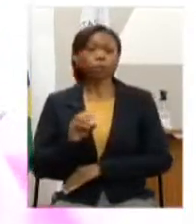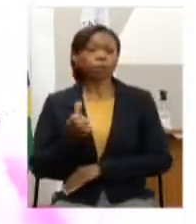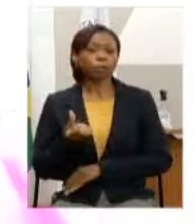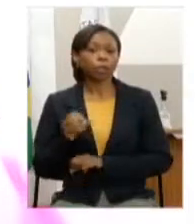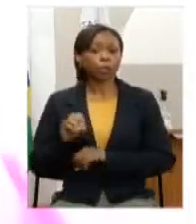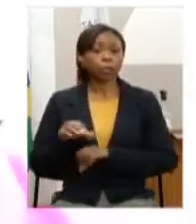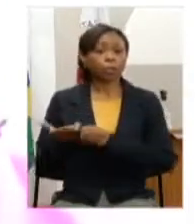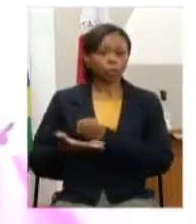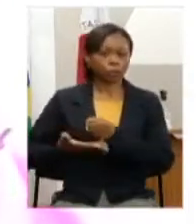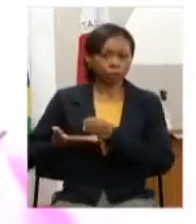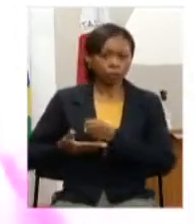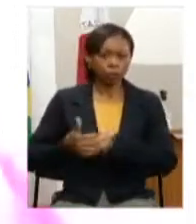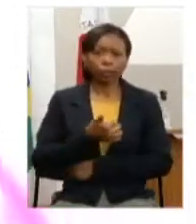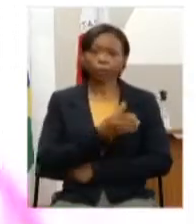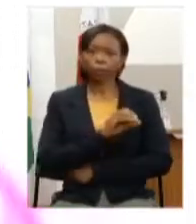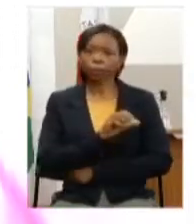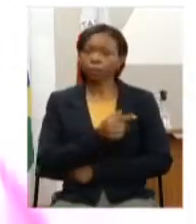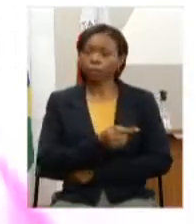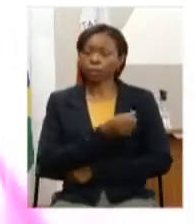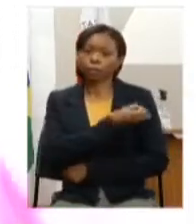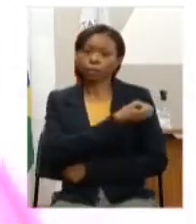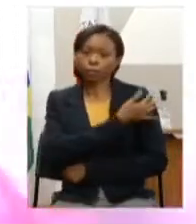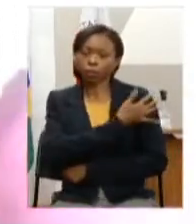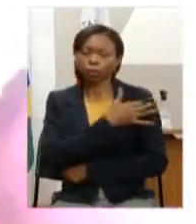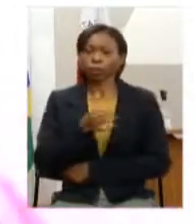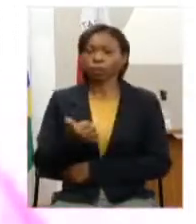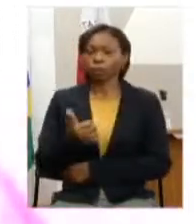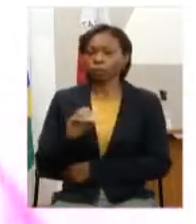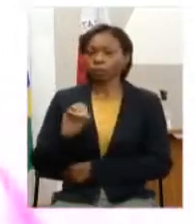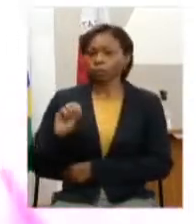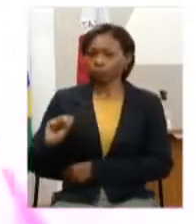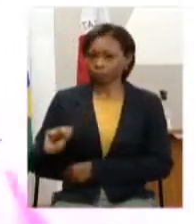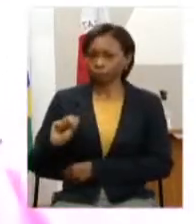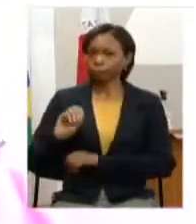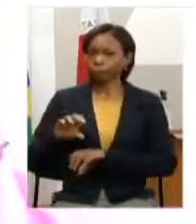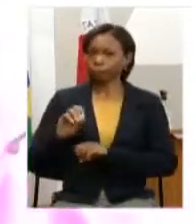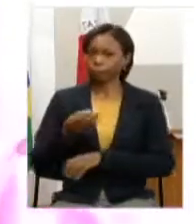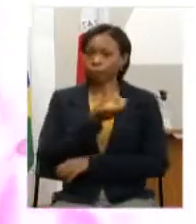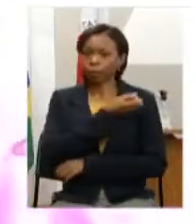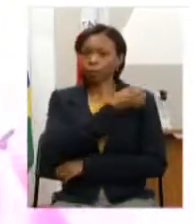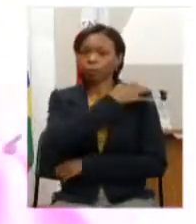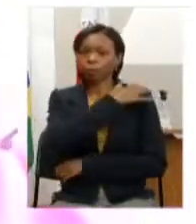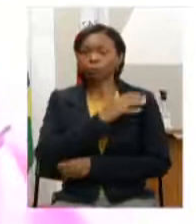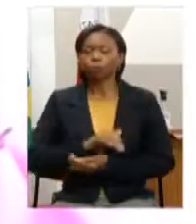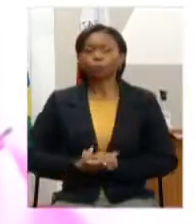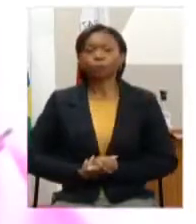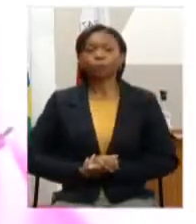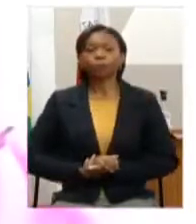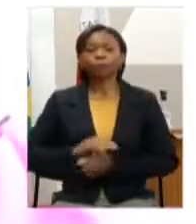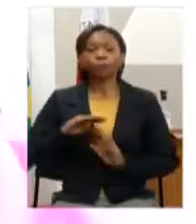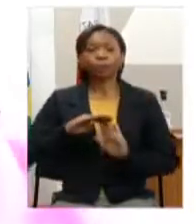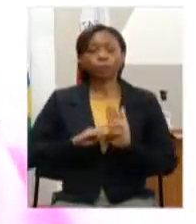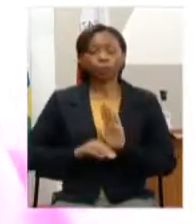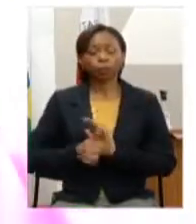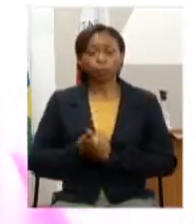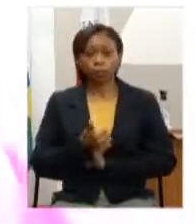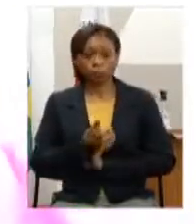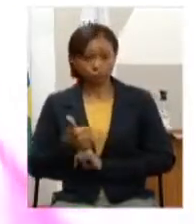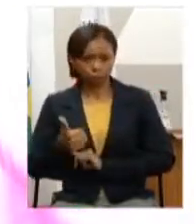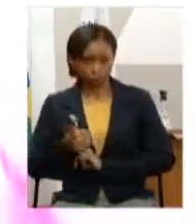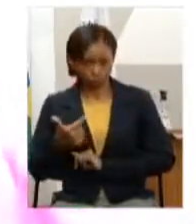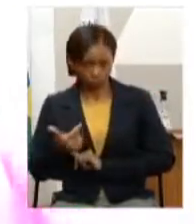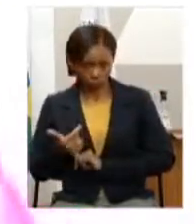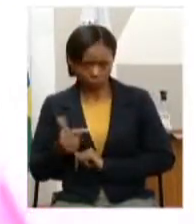Fundamental 107 Ensino Médio 108 Educação Profissional Programa 112 Modalidades e